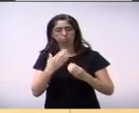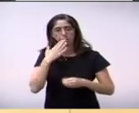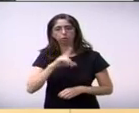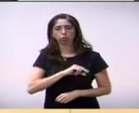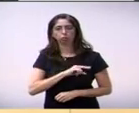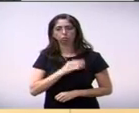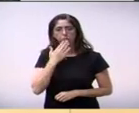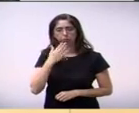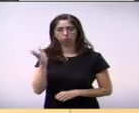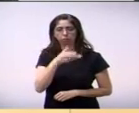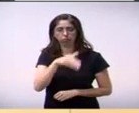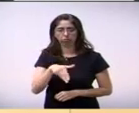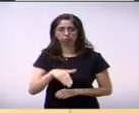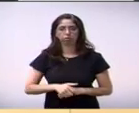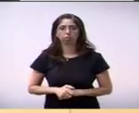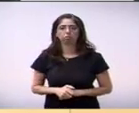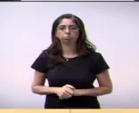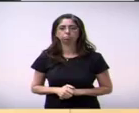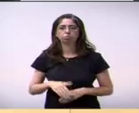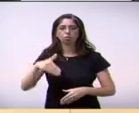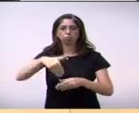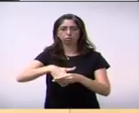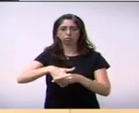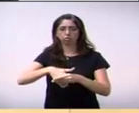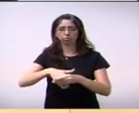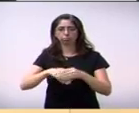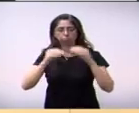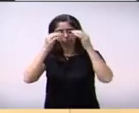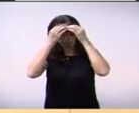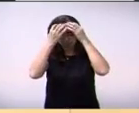custódio campos está em votação